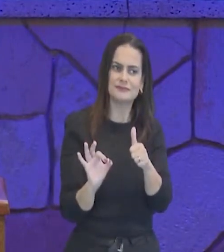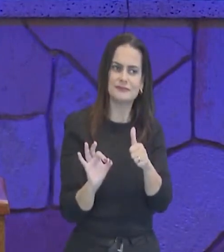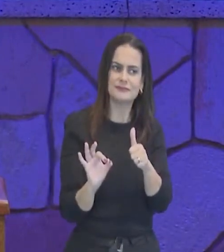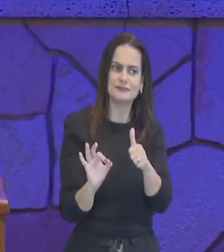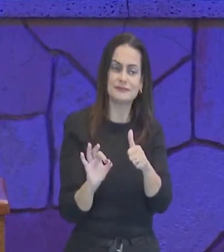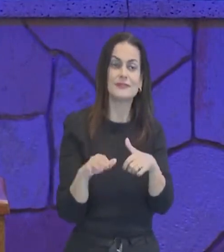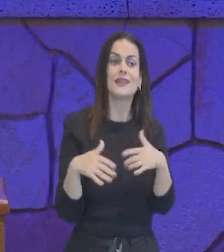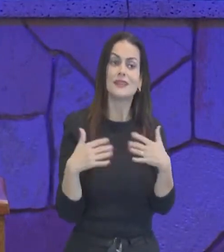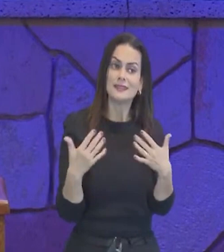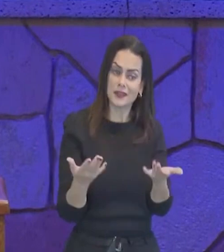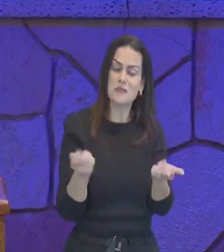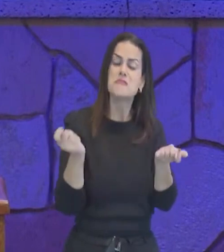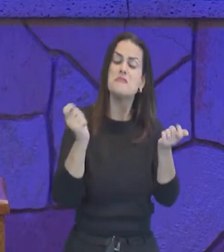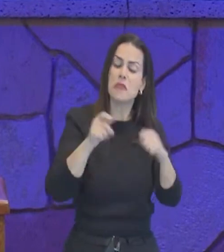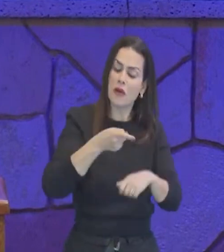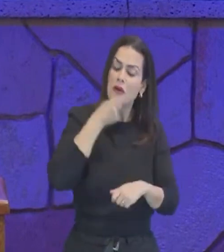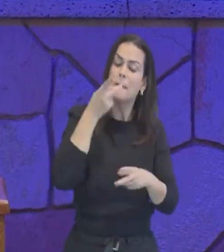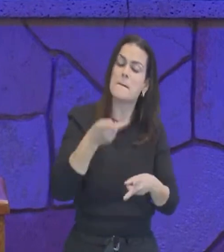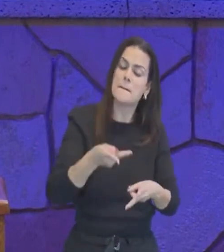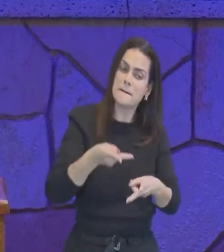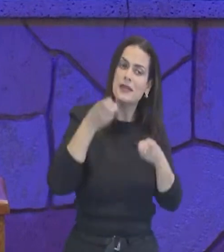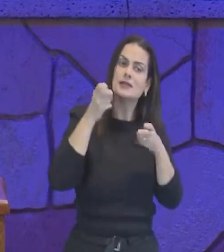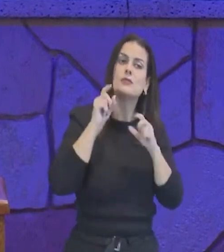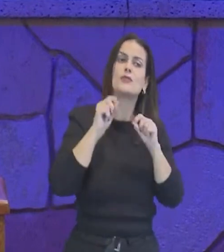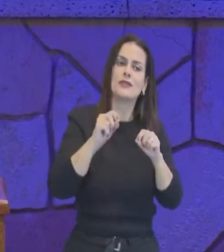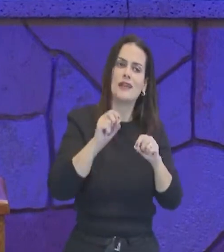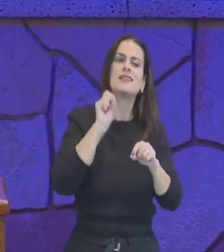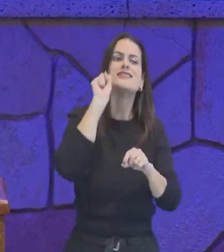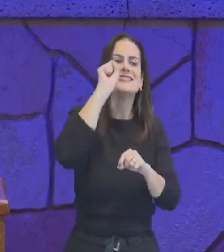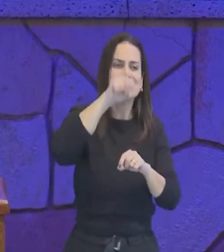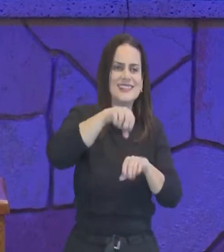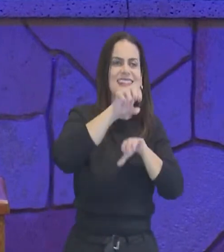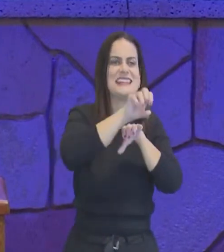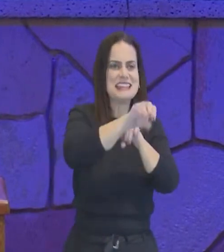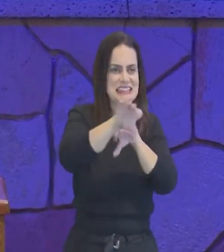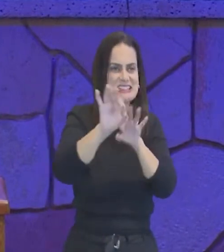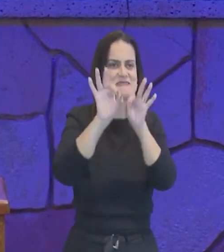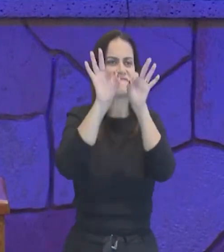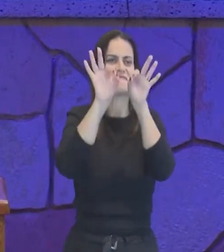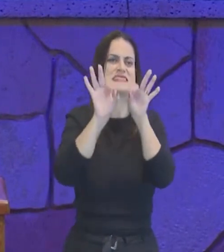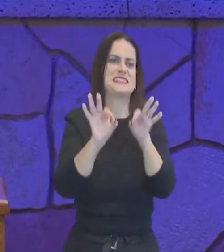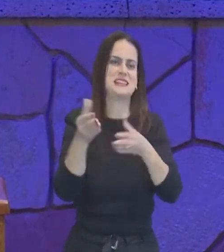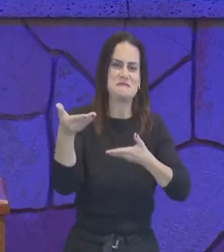então poderíamos então perceber, que está sendo feito de maneira correta,